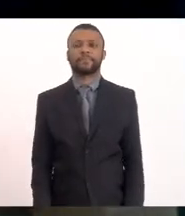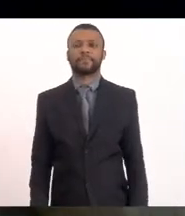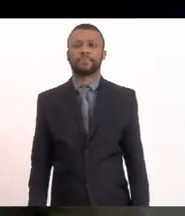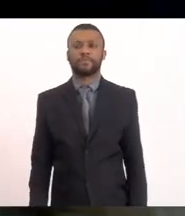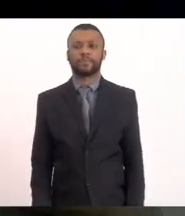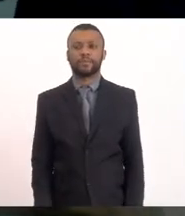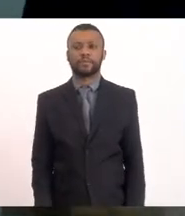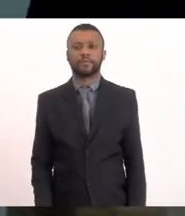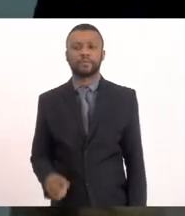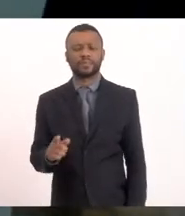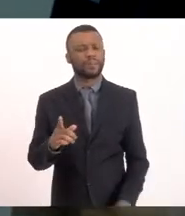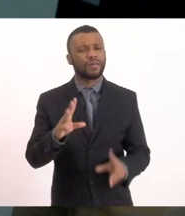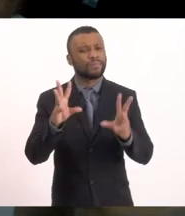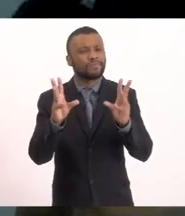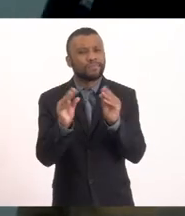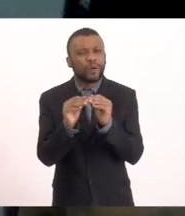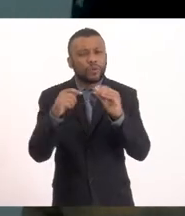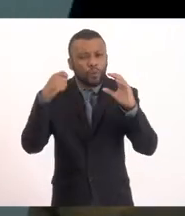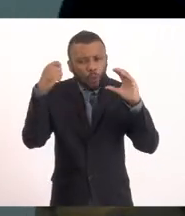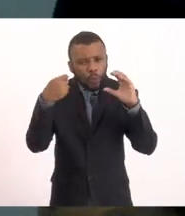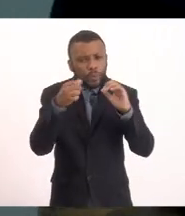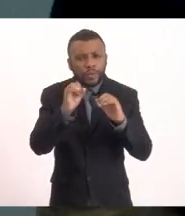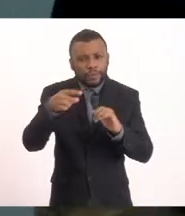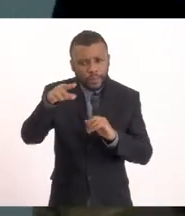Esse é um videozinho Se você puder clicar